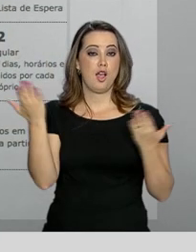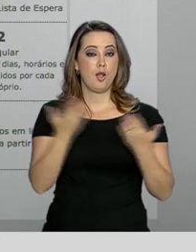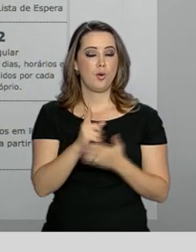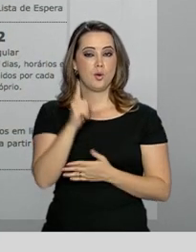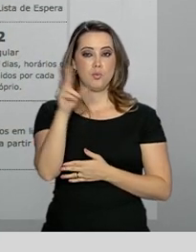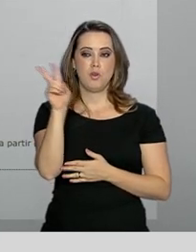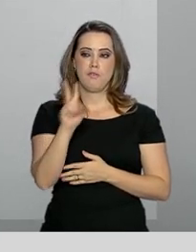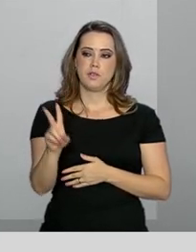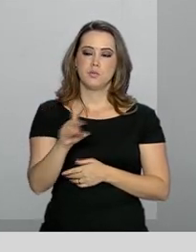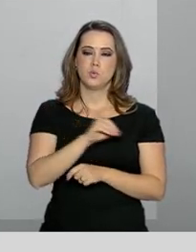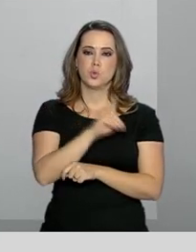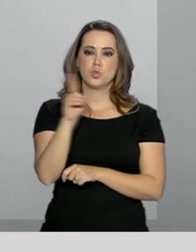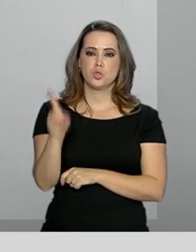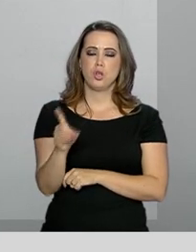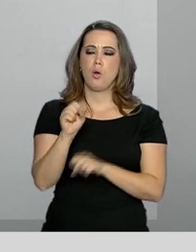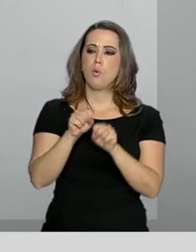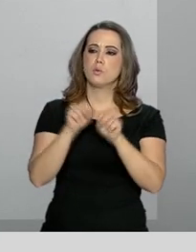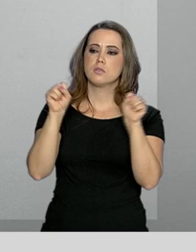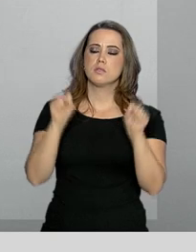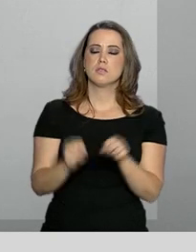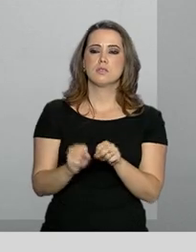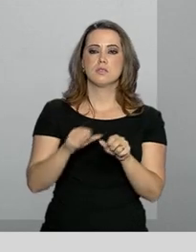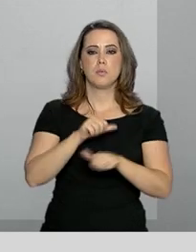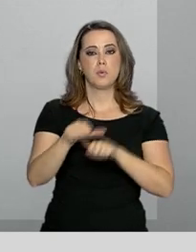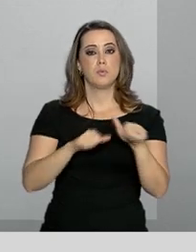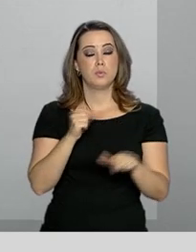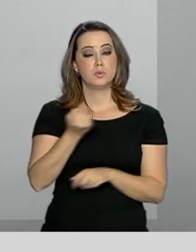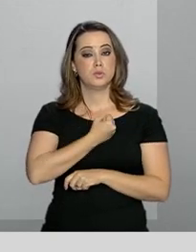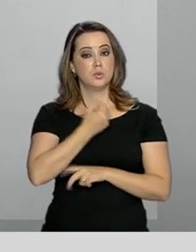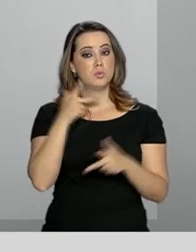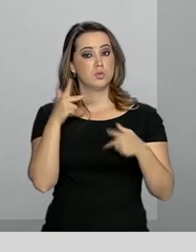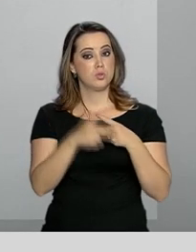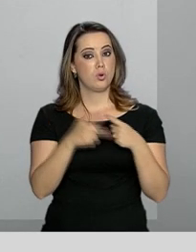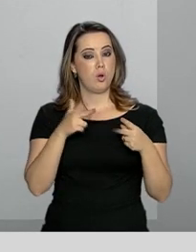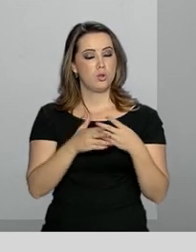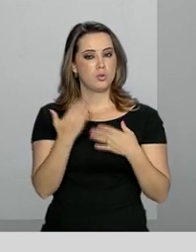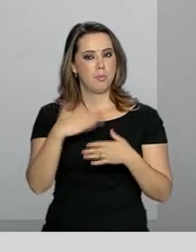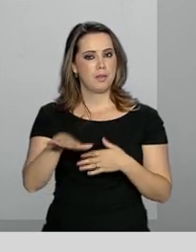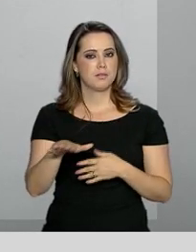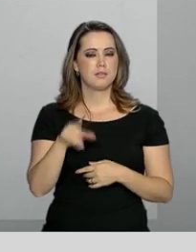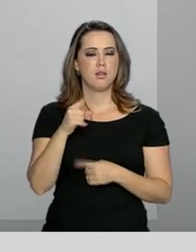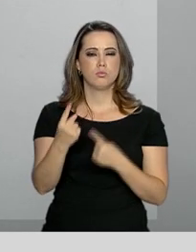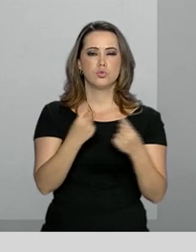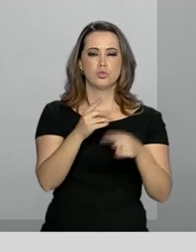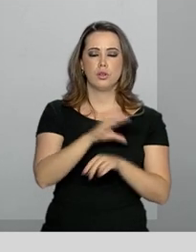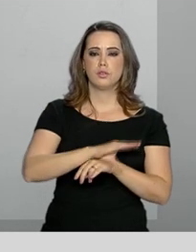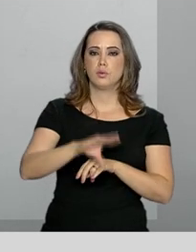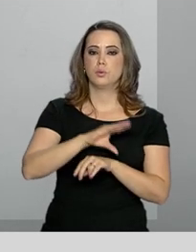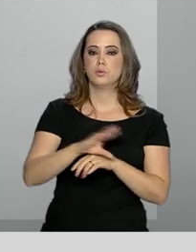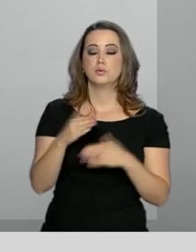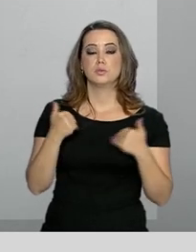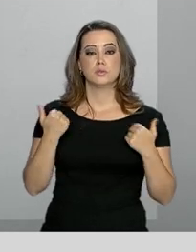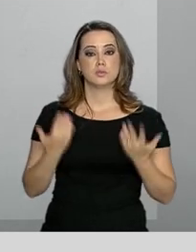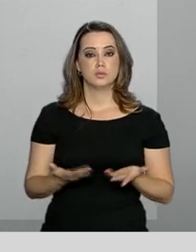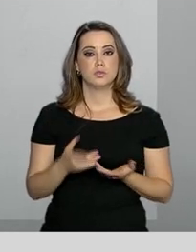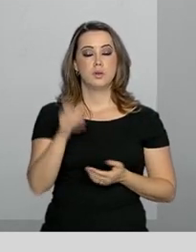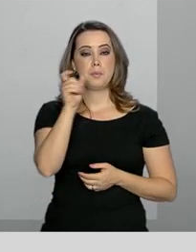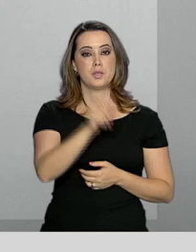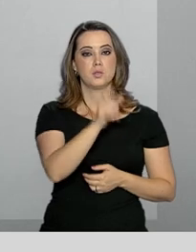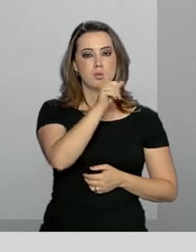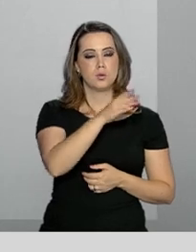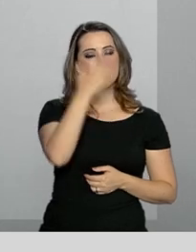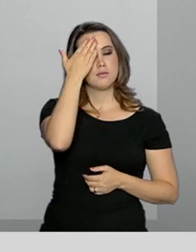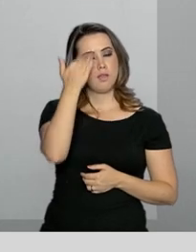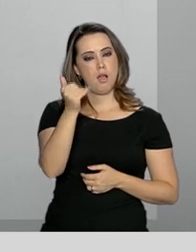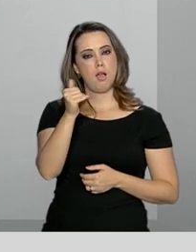uma vez por dia, o sistema atualiza as notas de corte parciais de cada curso. Assim, o candidato tem uma